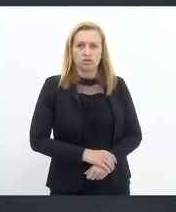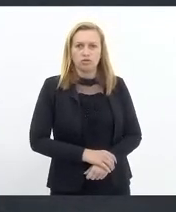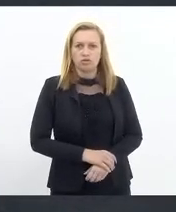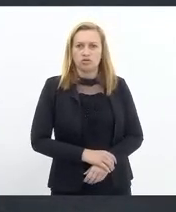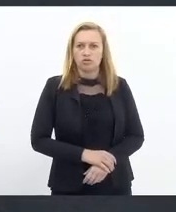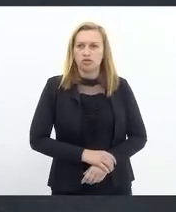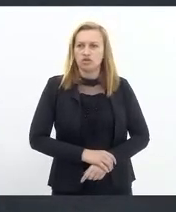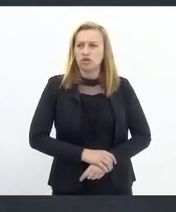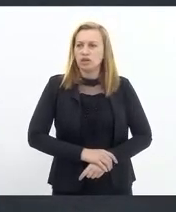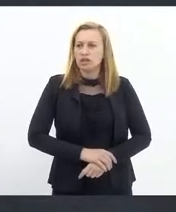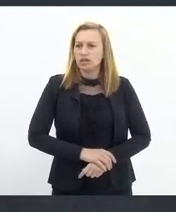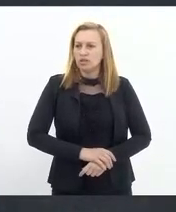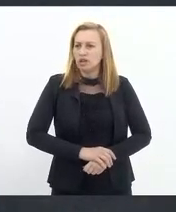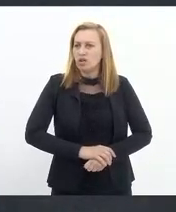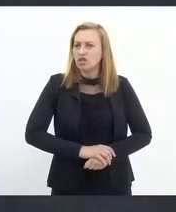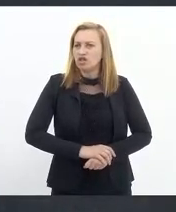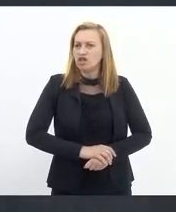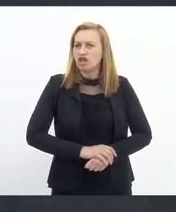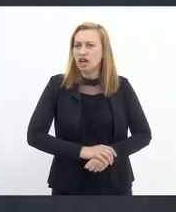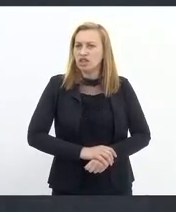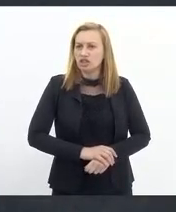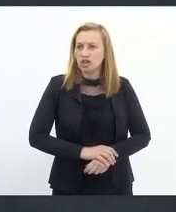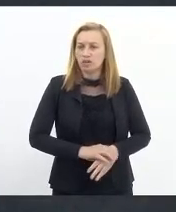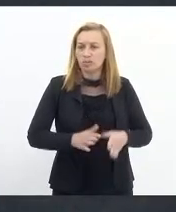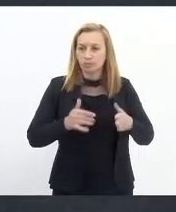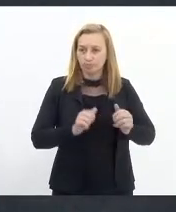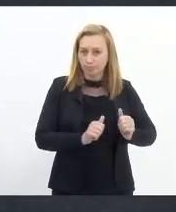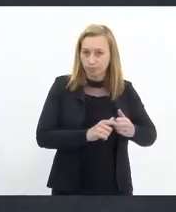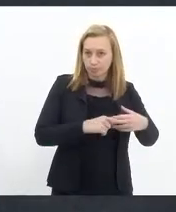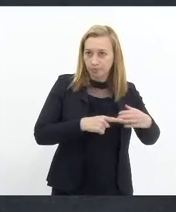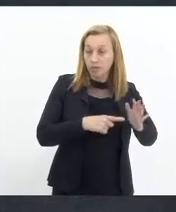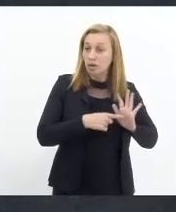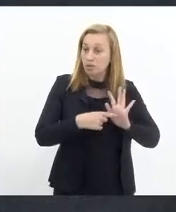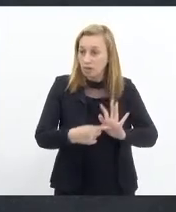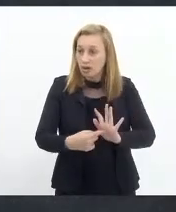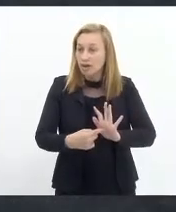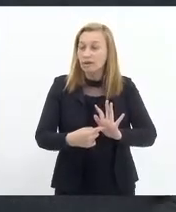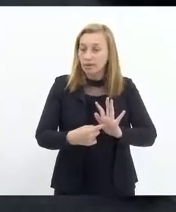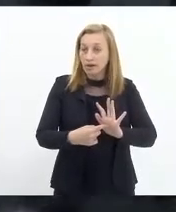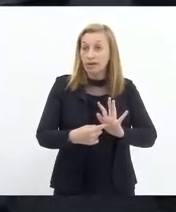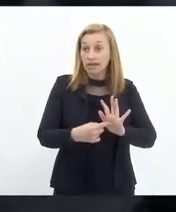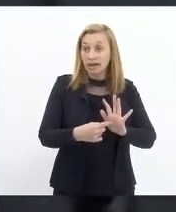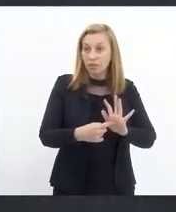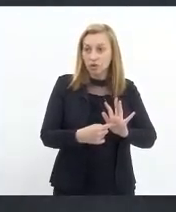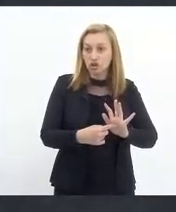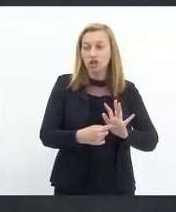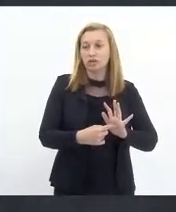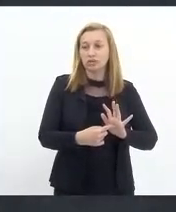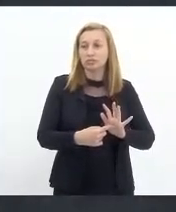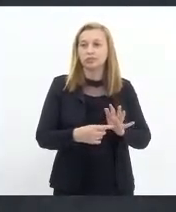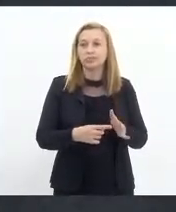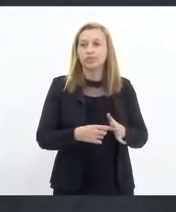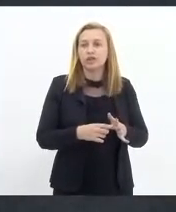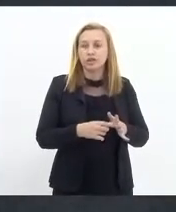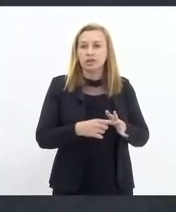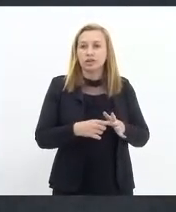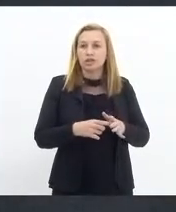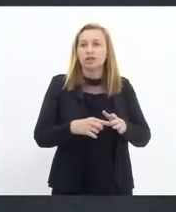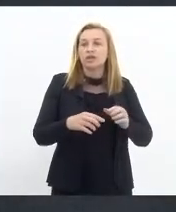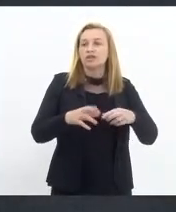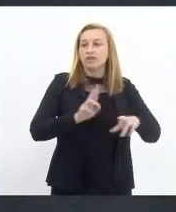uma reunião de líderes, para que a gente possa ter uma linha, um fio condutor em relação às emendas.